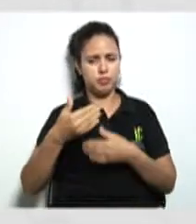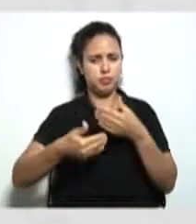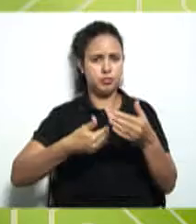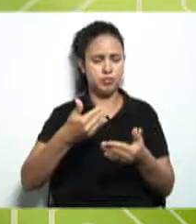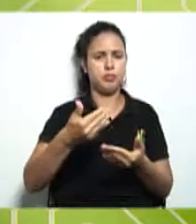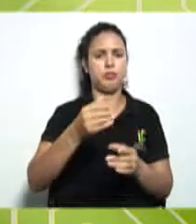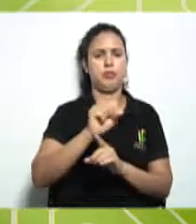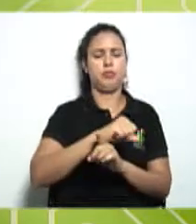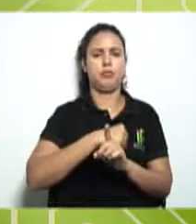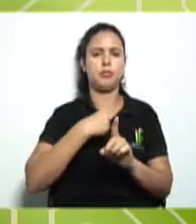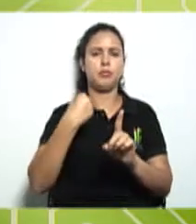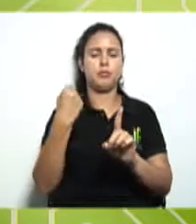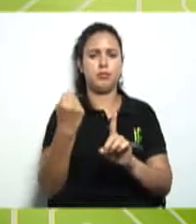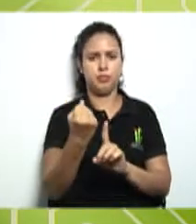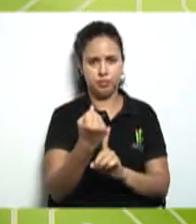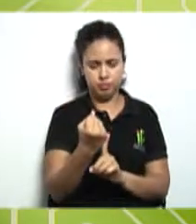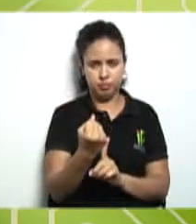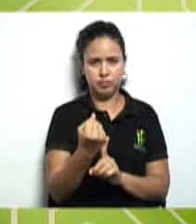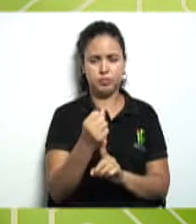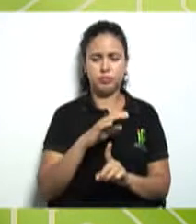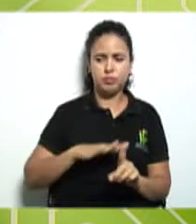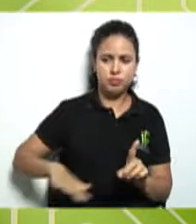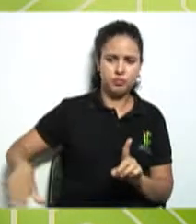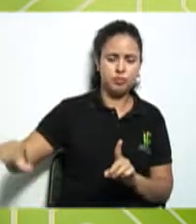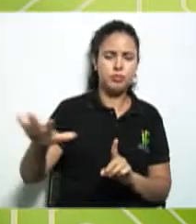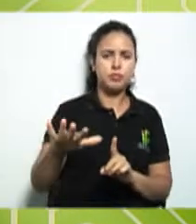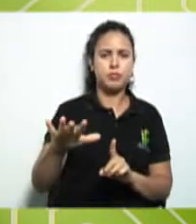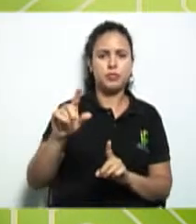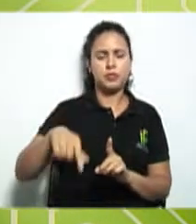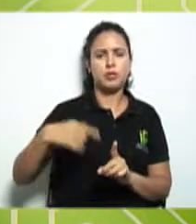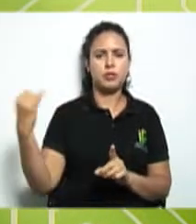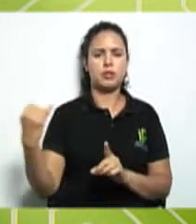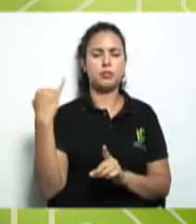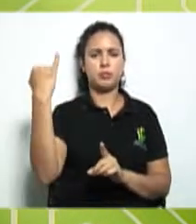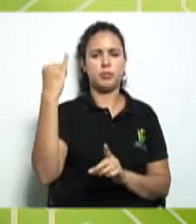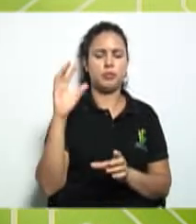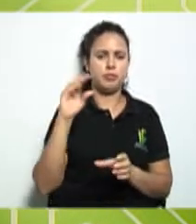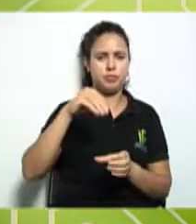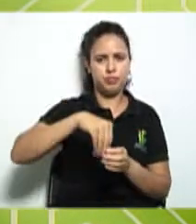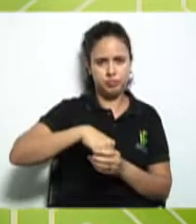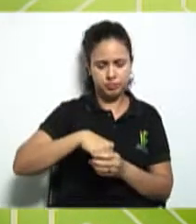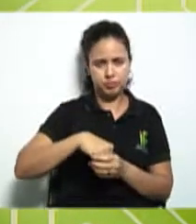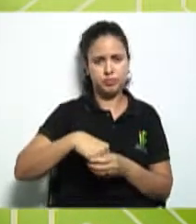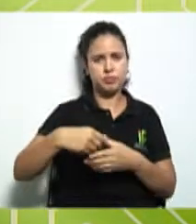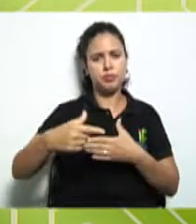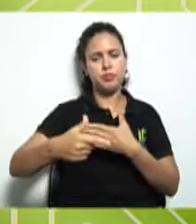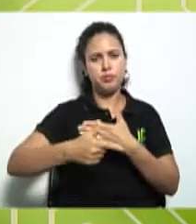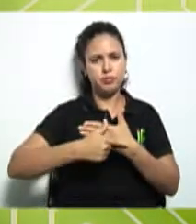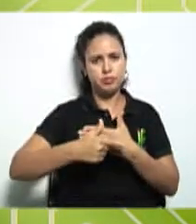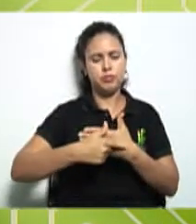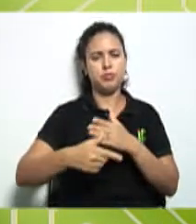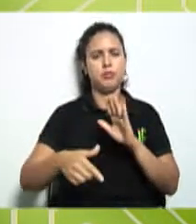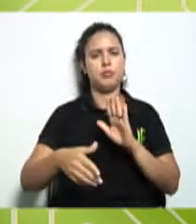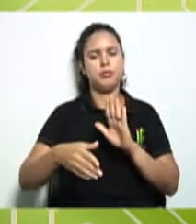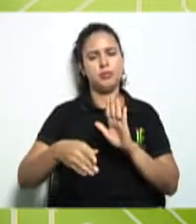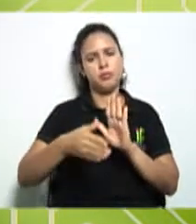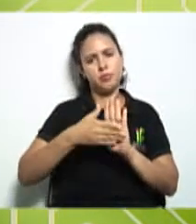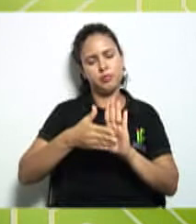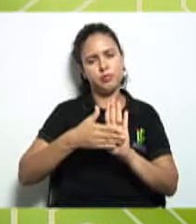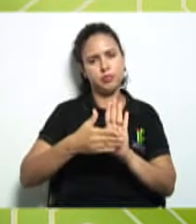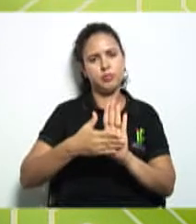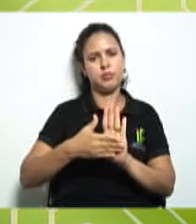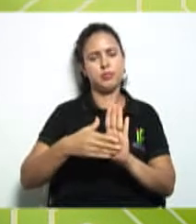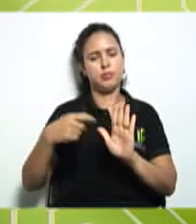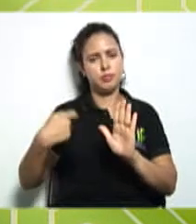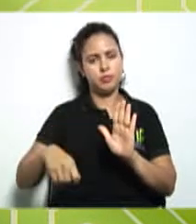social. Então, por isso que é importante, dentro dessa proposta, já precisa saber, isso tem que estar bem